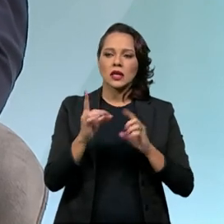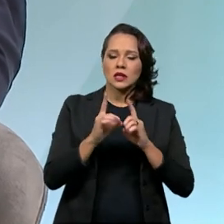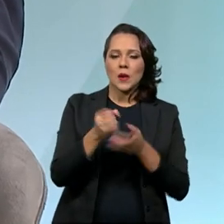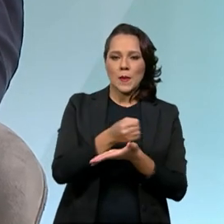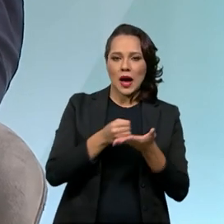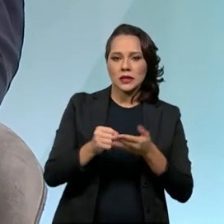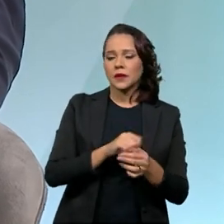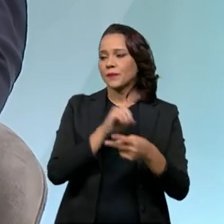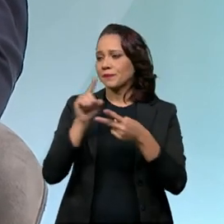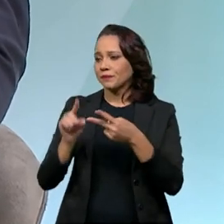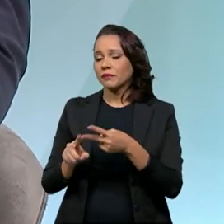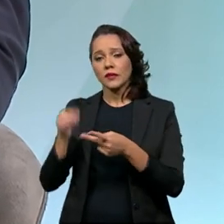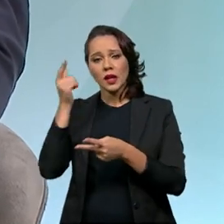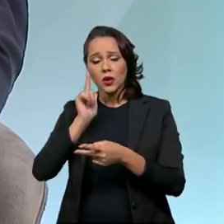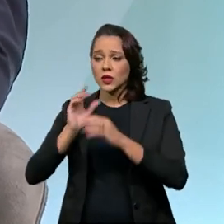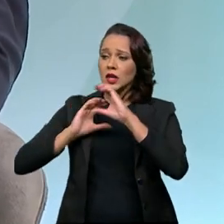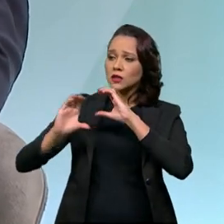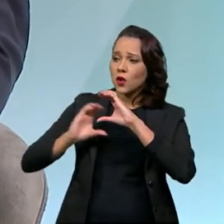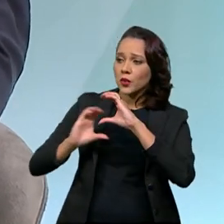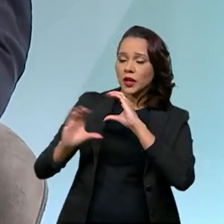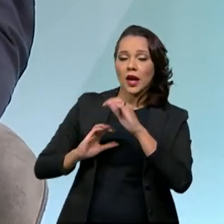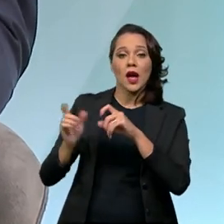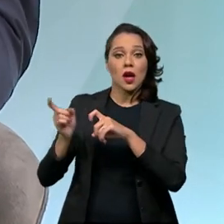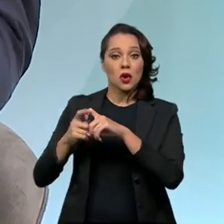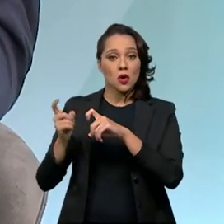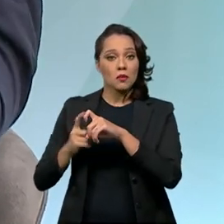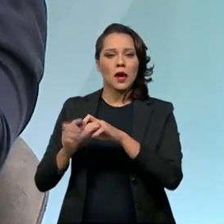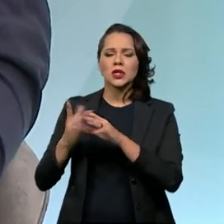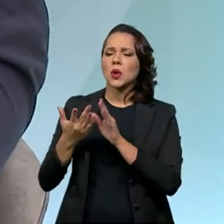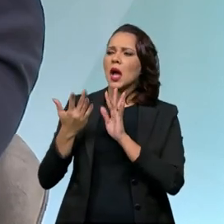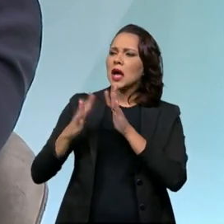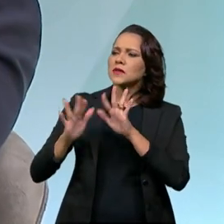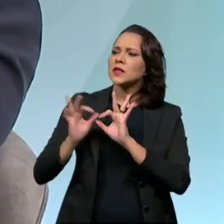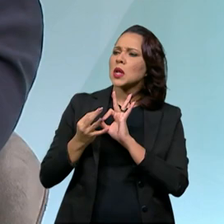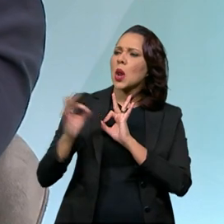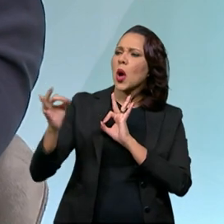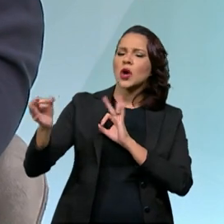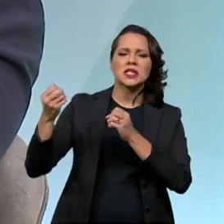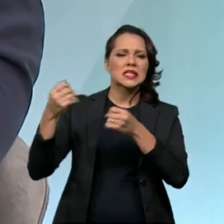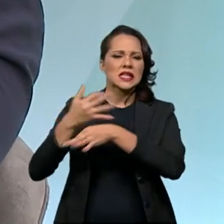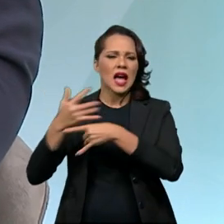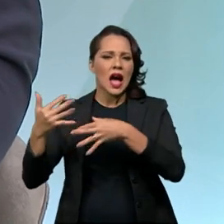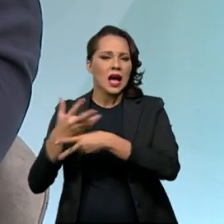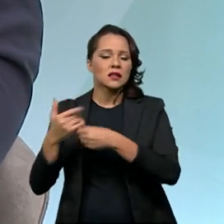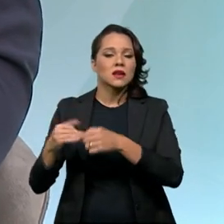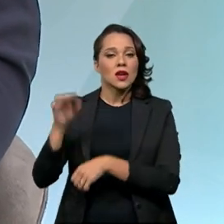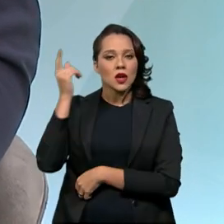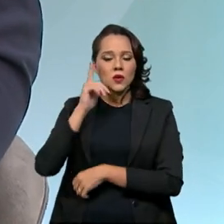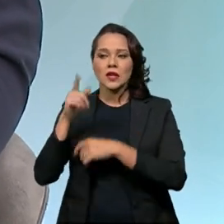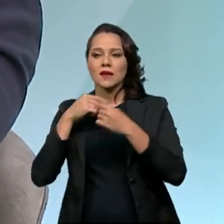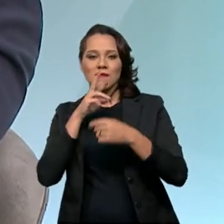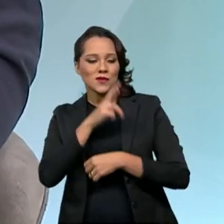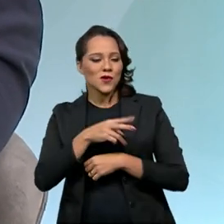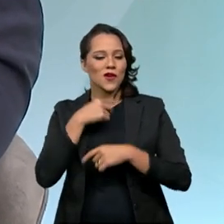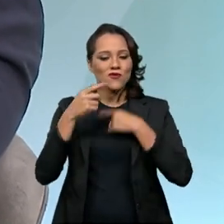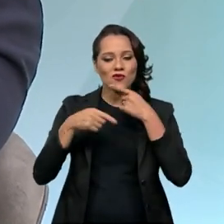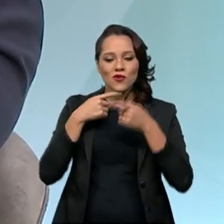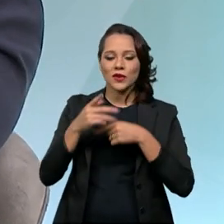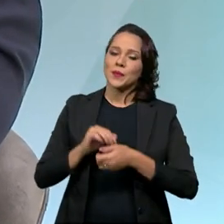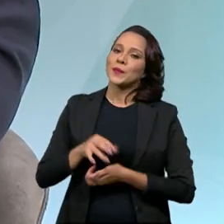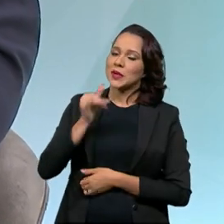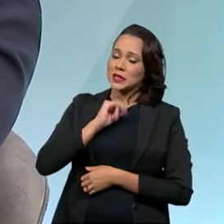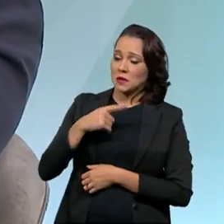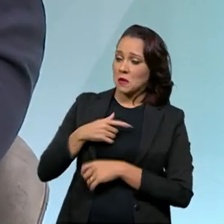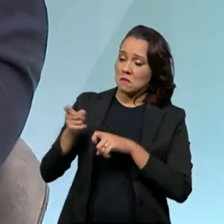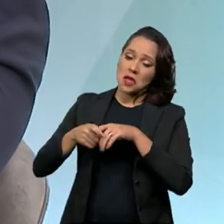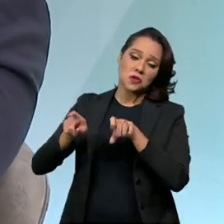primária, e ele consegue se comunicar com médicos que estão, muitas vezes, em grandes centros, que conseguem tirar dúvidas específicas. Eu, por